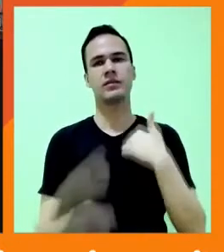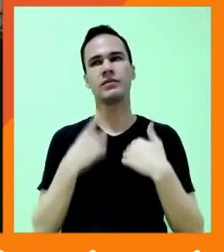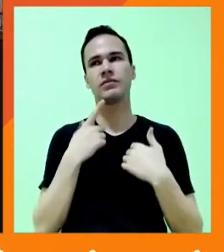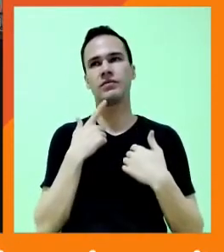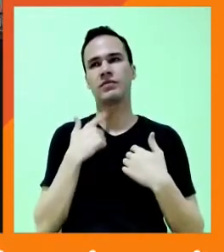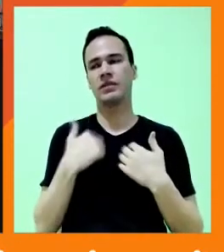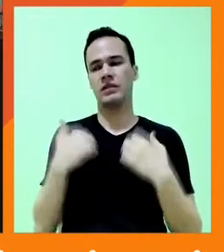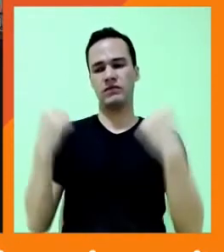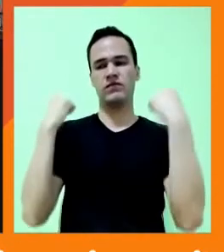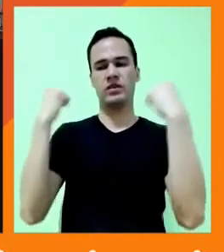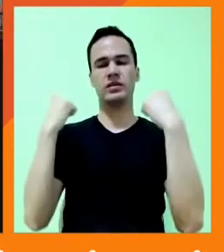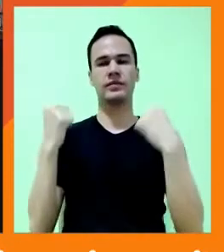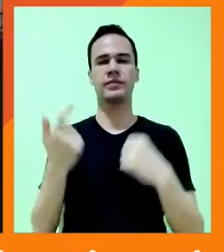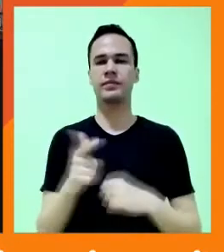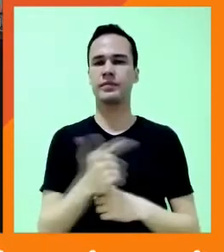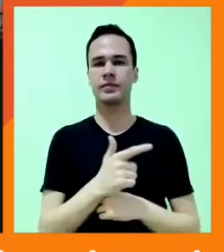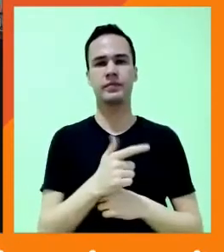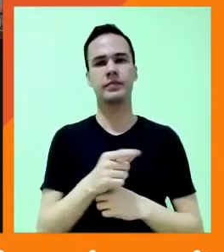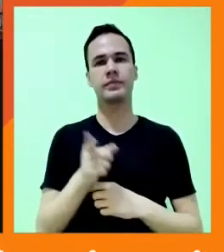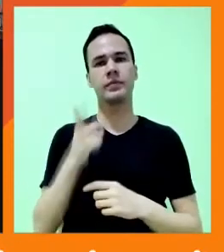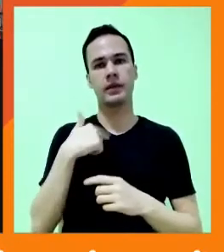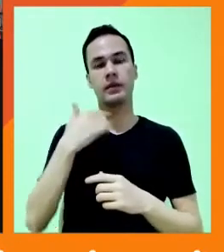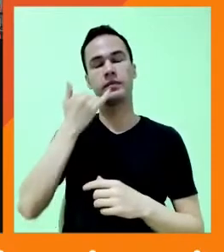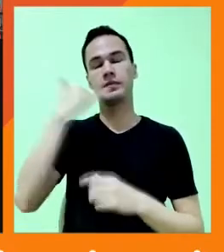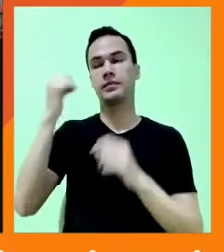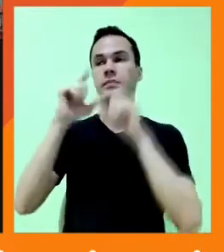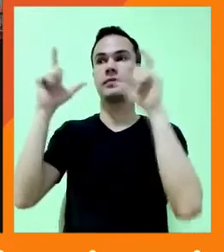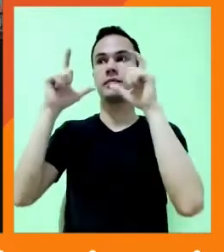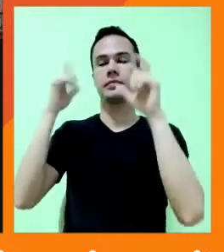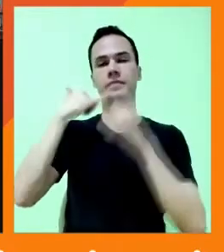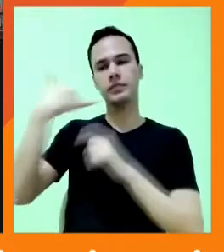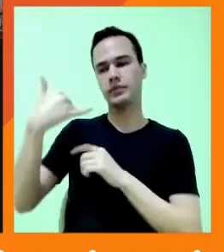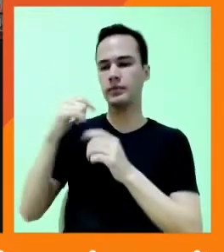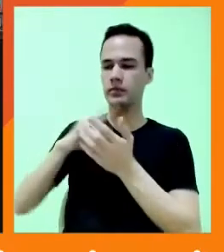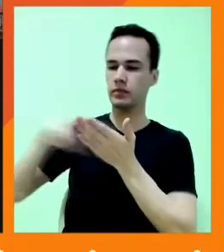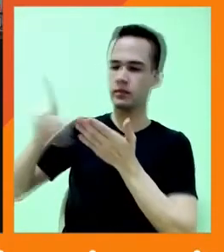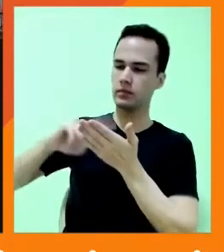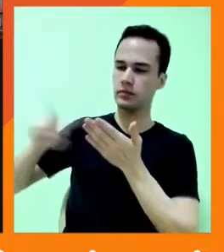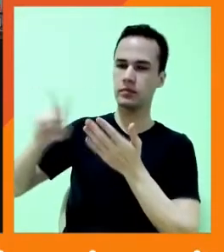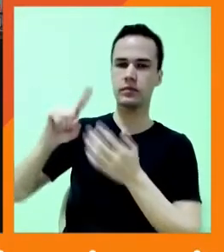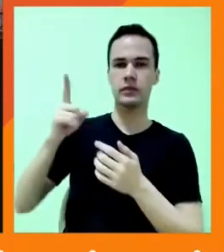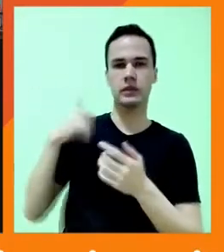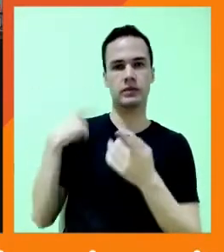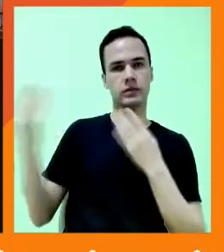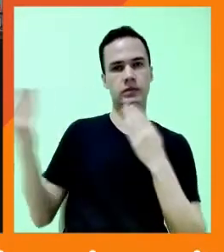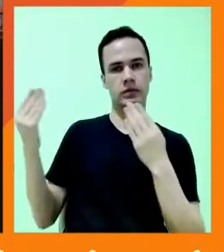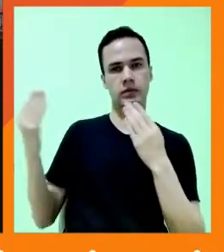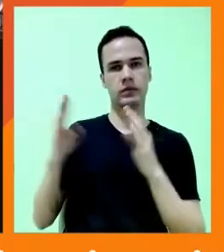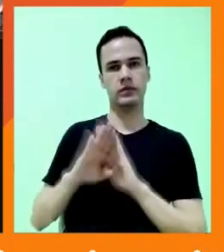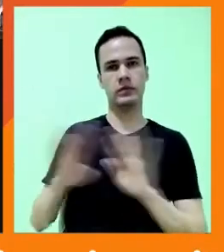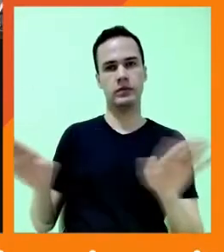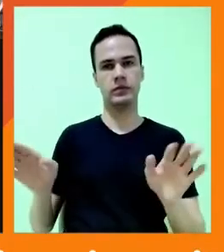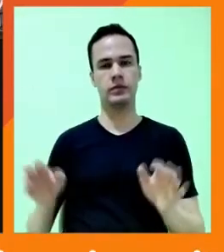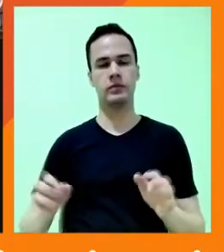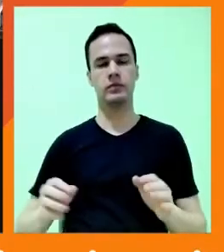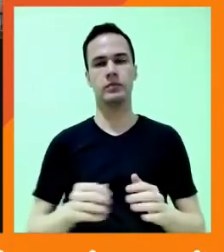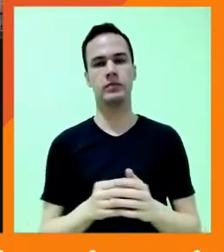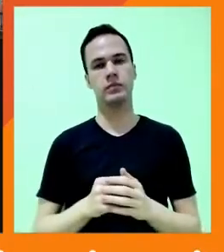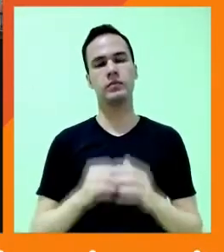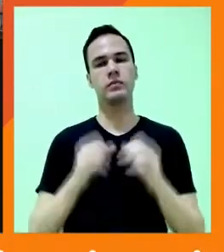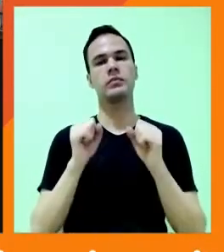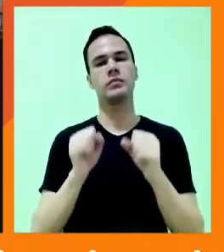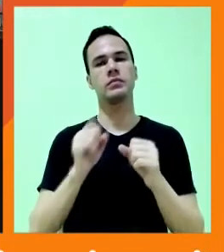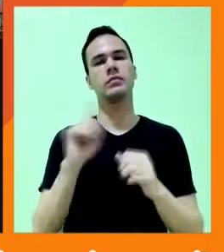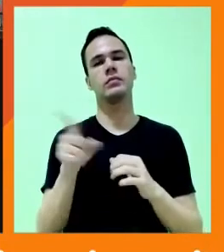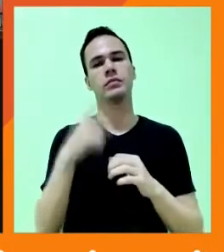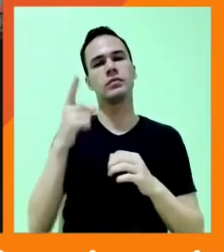a gente acorda e já abre o celular. A gente acha que é só a gente que se compara e que talvez a gente tenha que fazer terapia